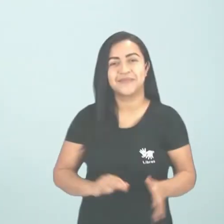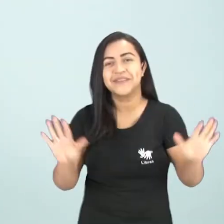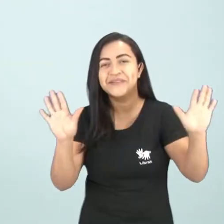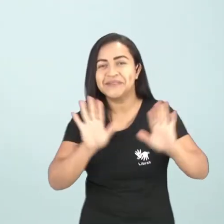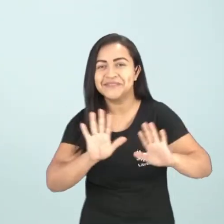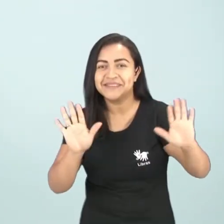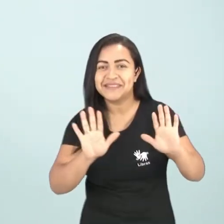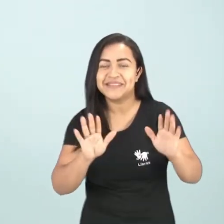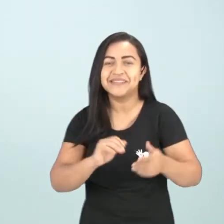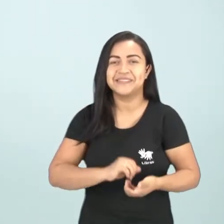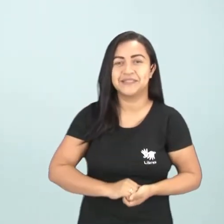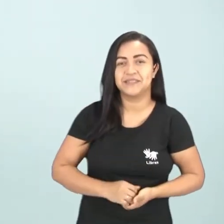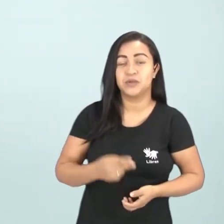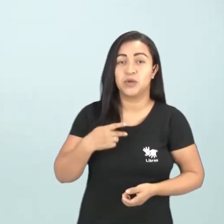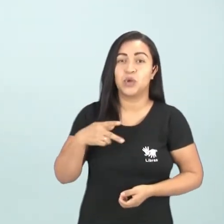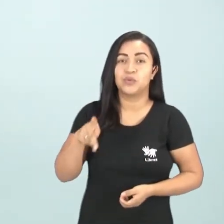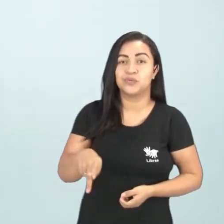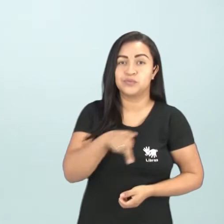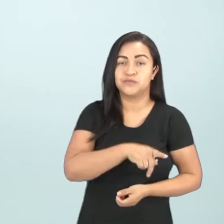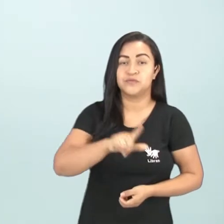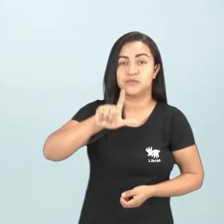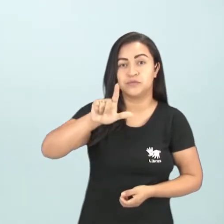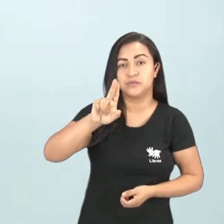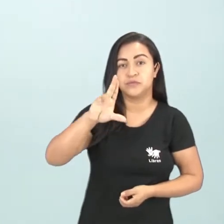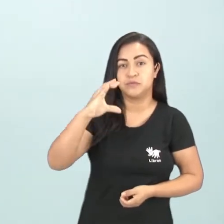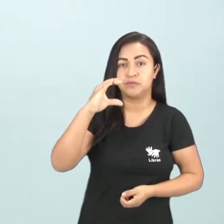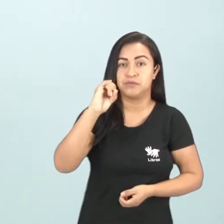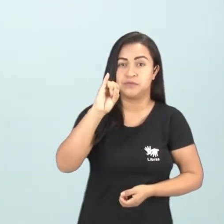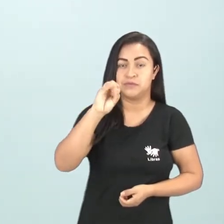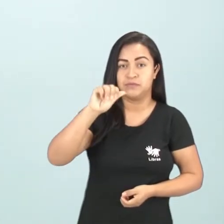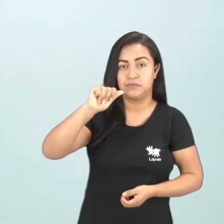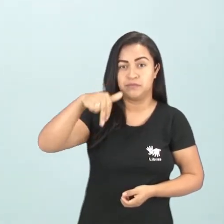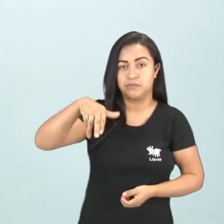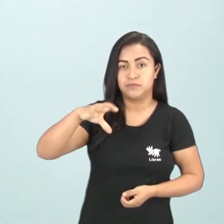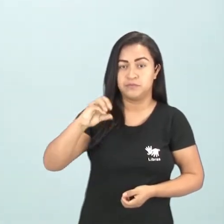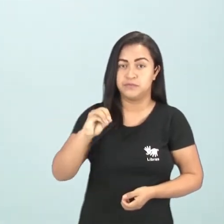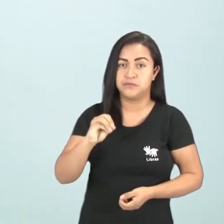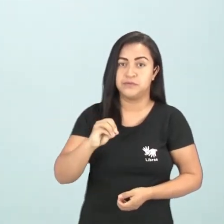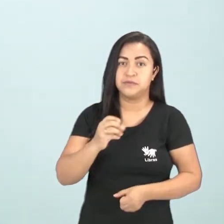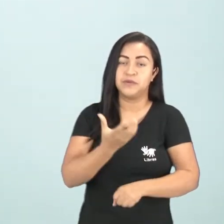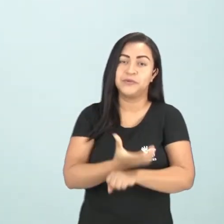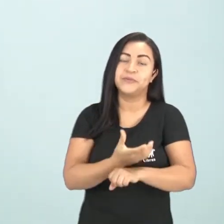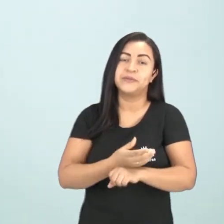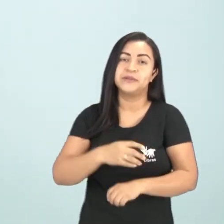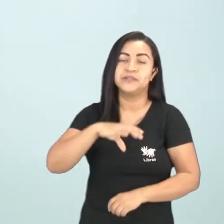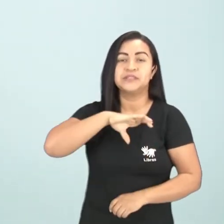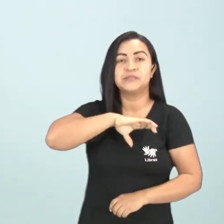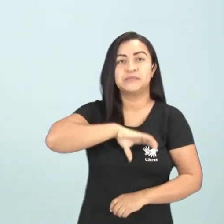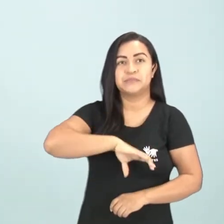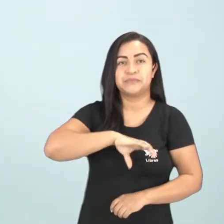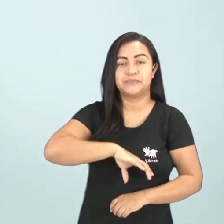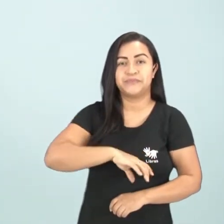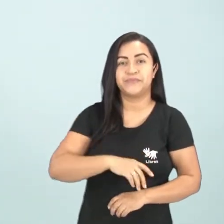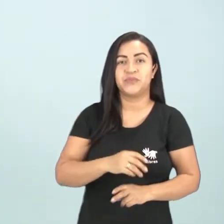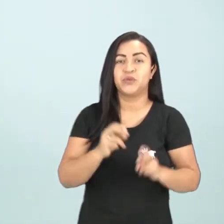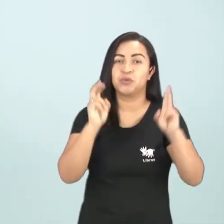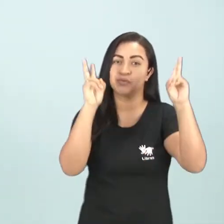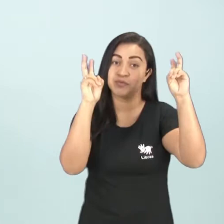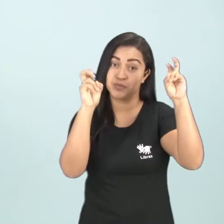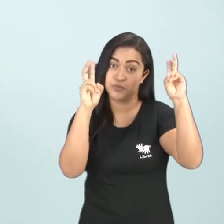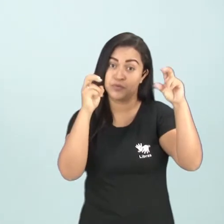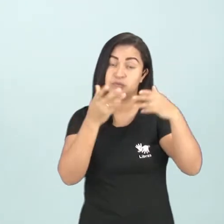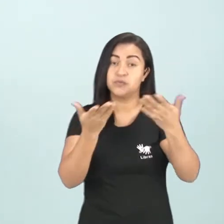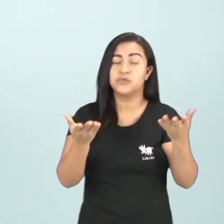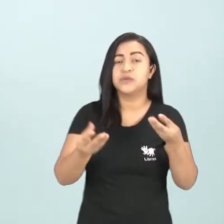Olá, eu sou o Luciano, a professor Luciano, de língua portuguesa, e hoje nós vamos falar sobre como